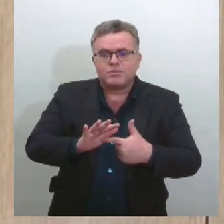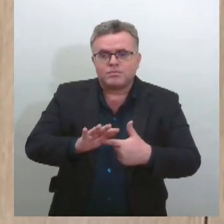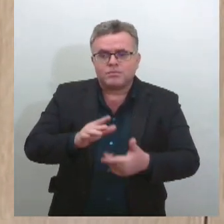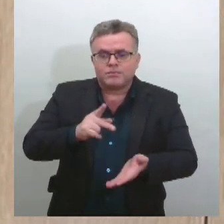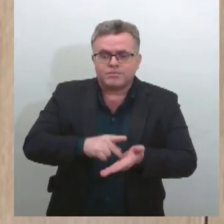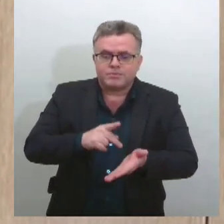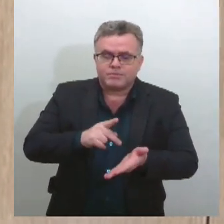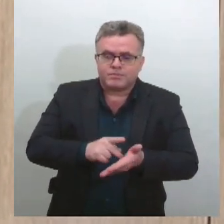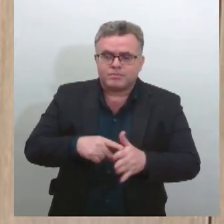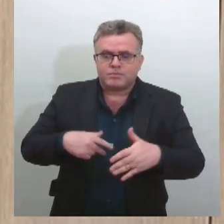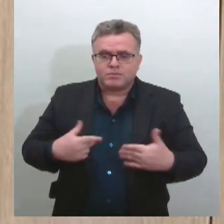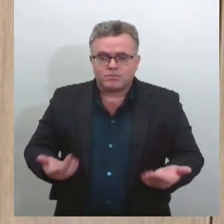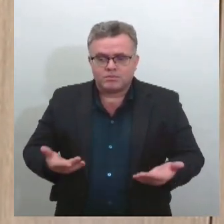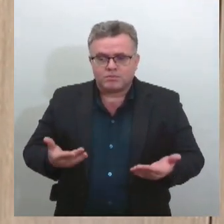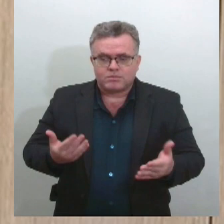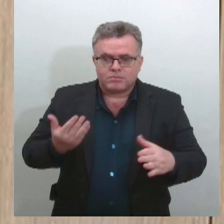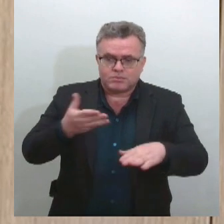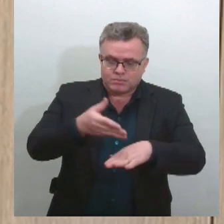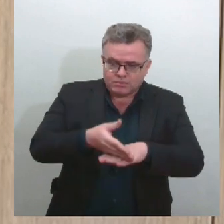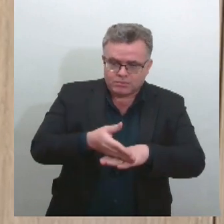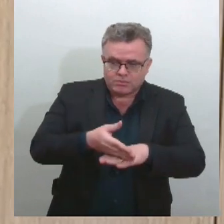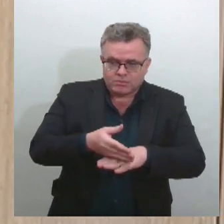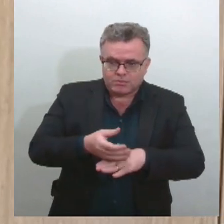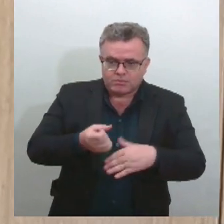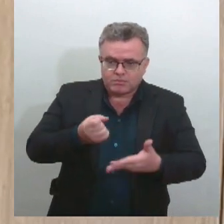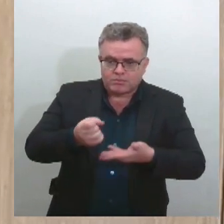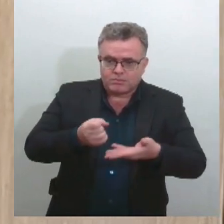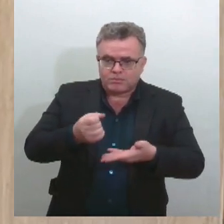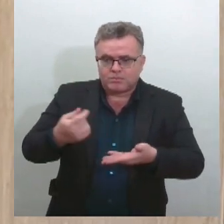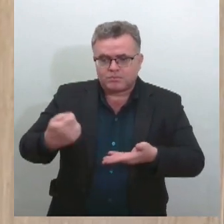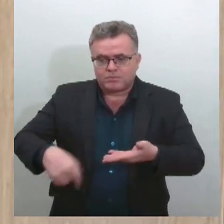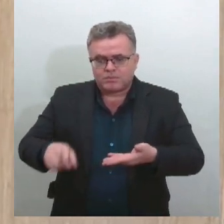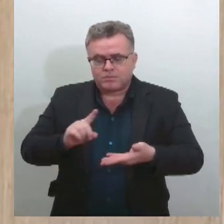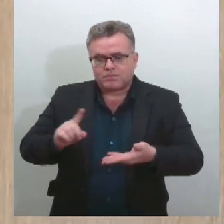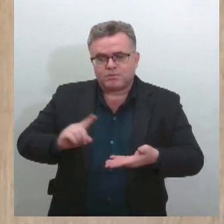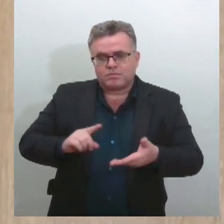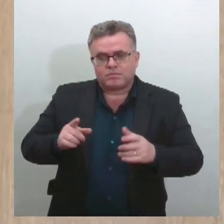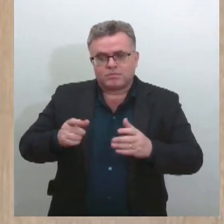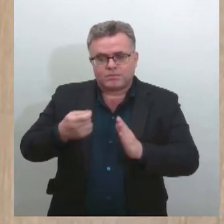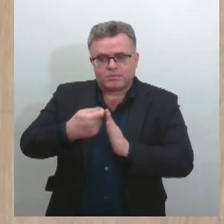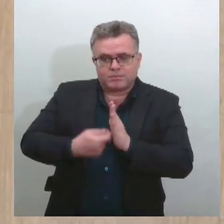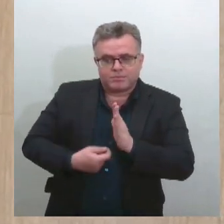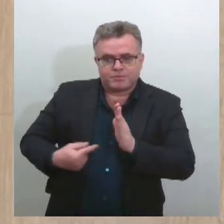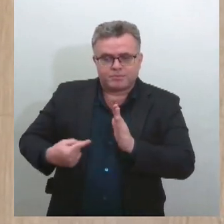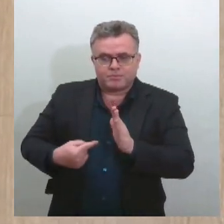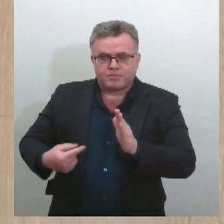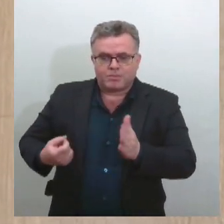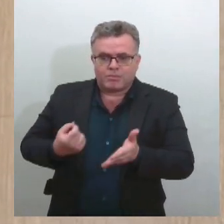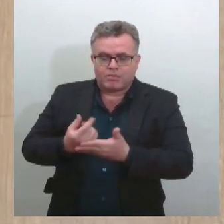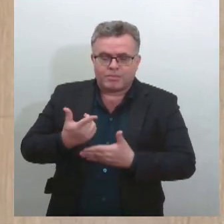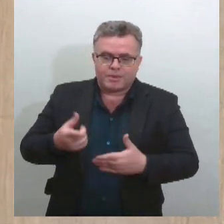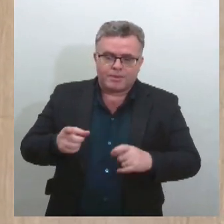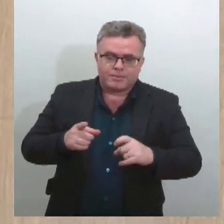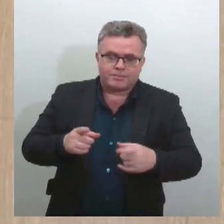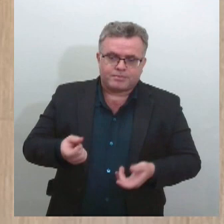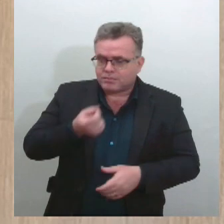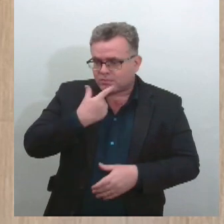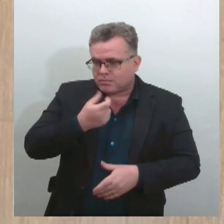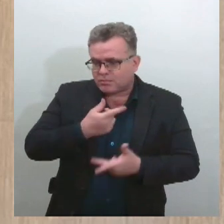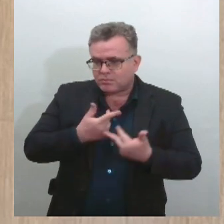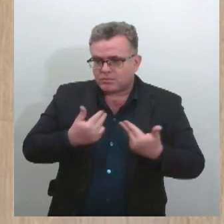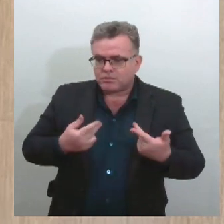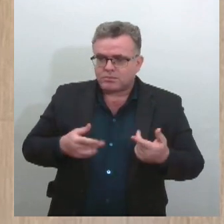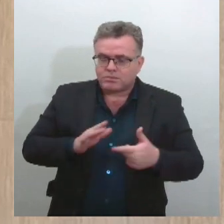porque não necessita às vezes de receita médica para a compra desse medicamento. Só que isso pode gerar vários problemas.